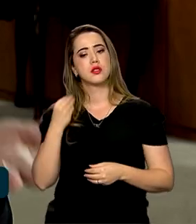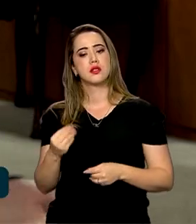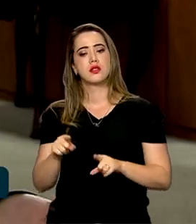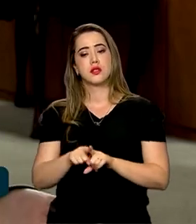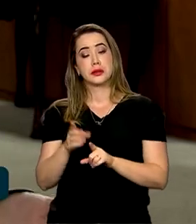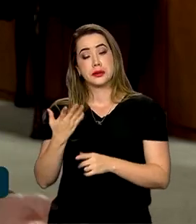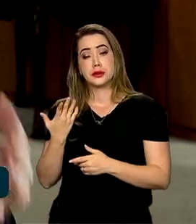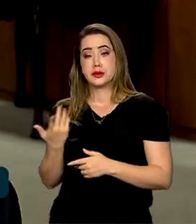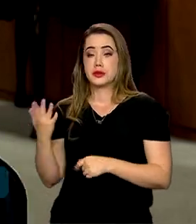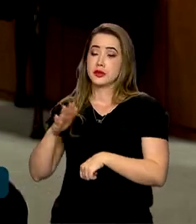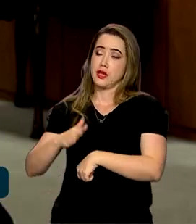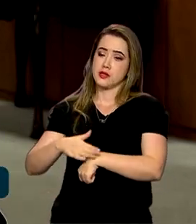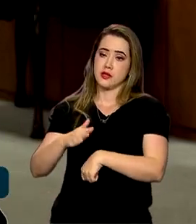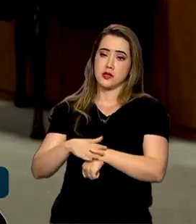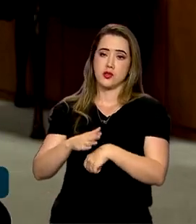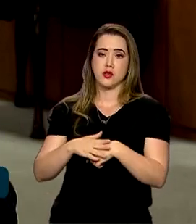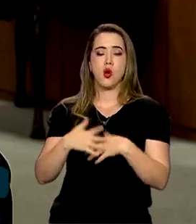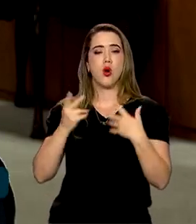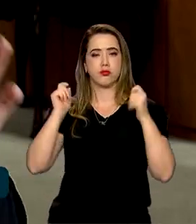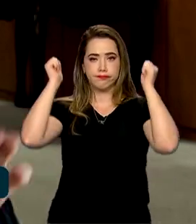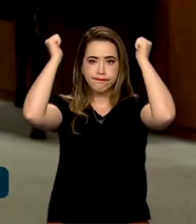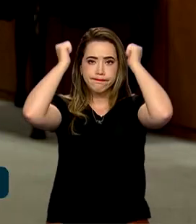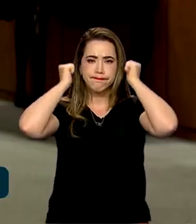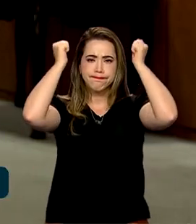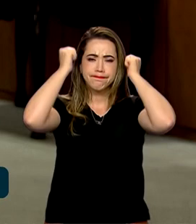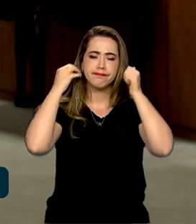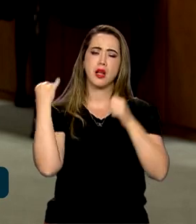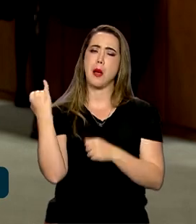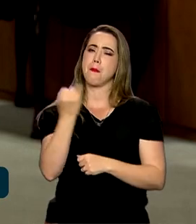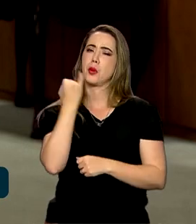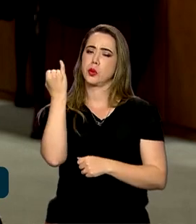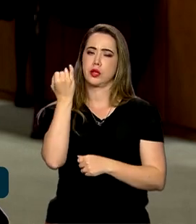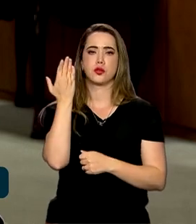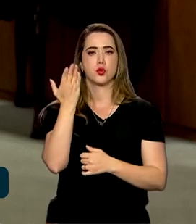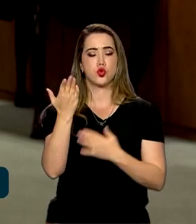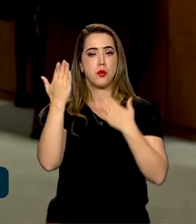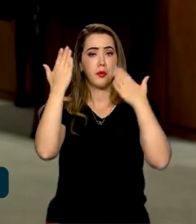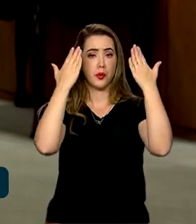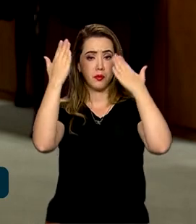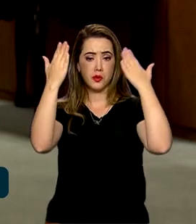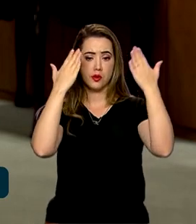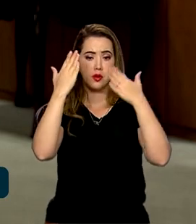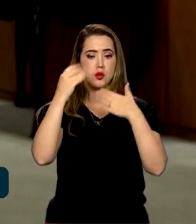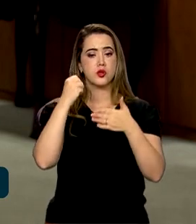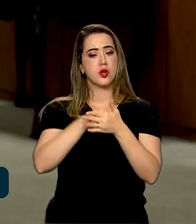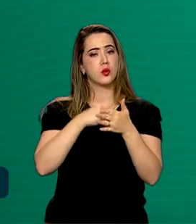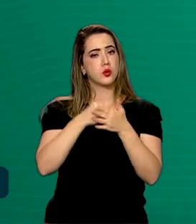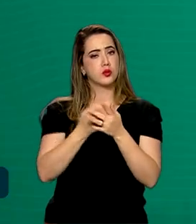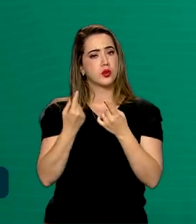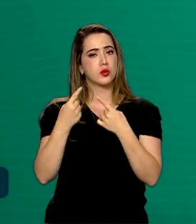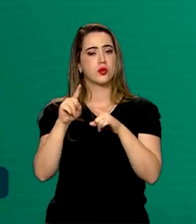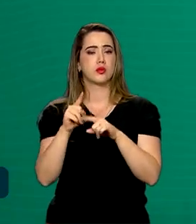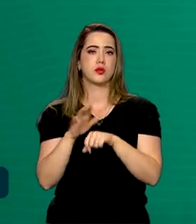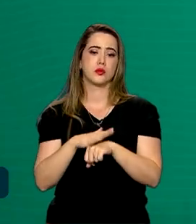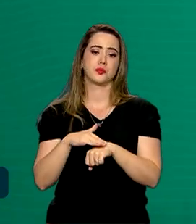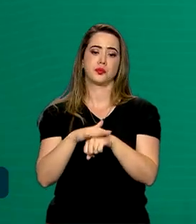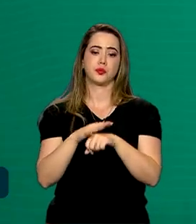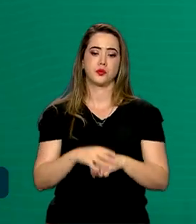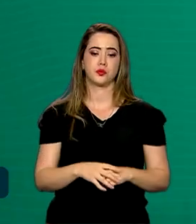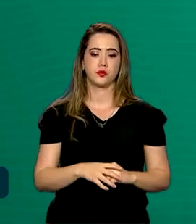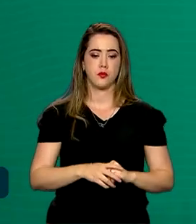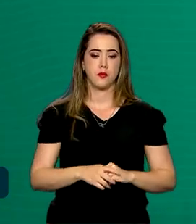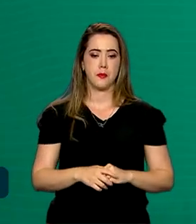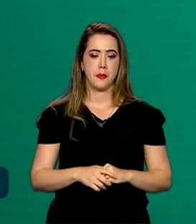e nessas horas a peruca faz toda a diferença psicológica no enfrentamento à doença. Isso te